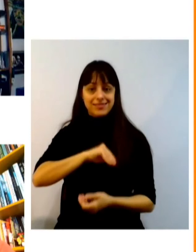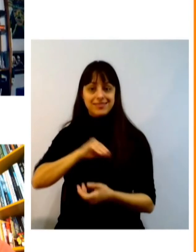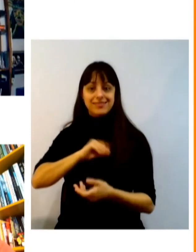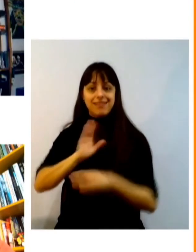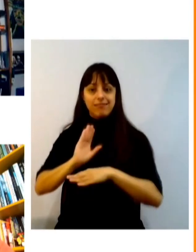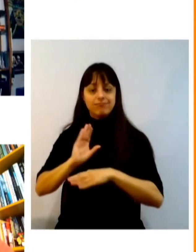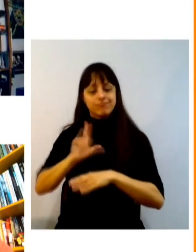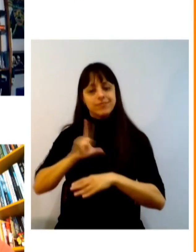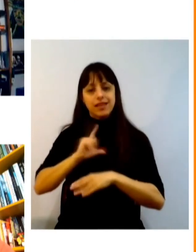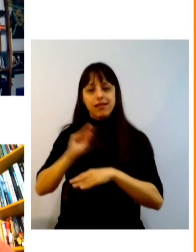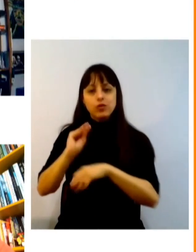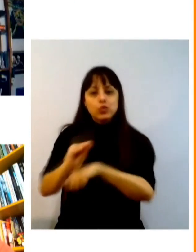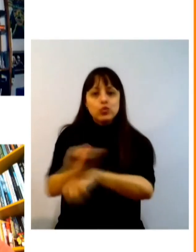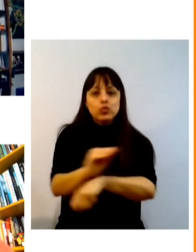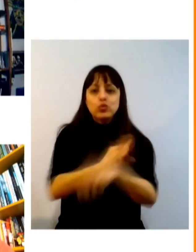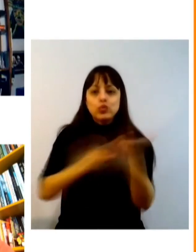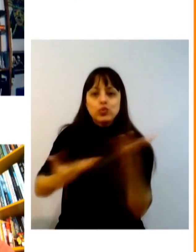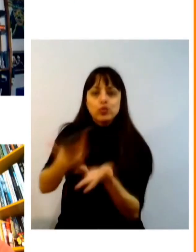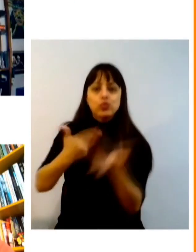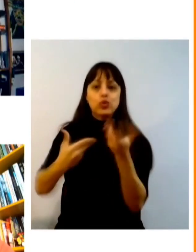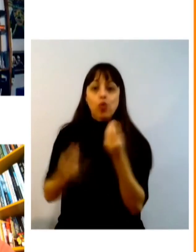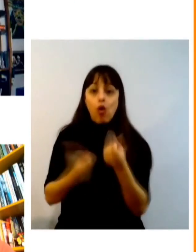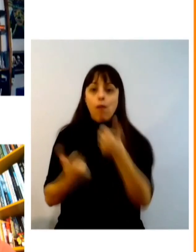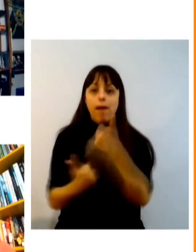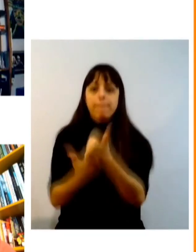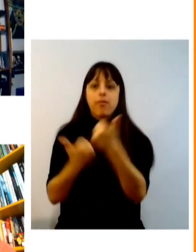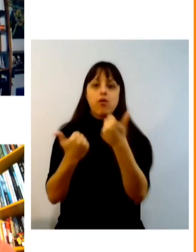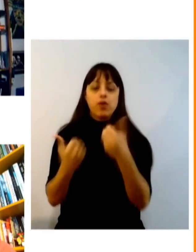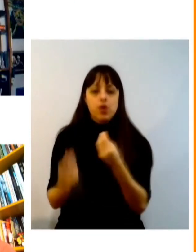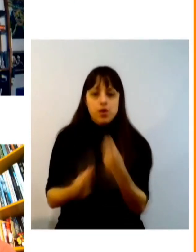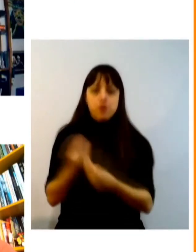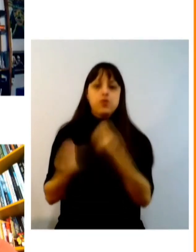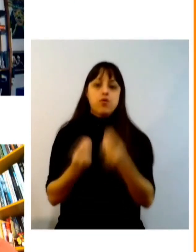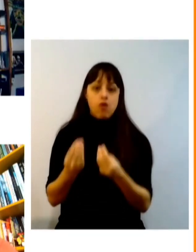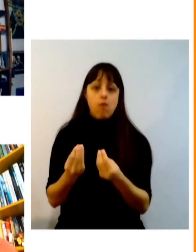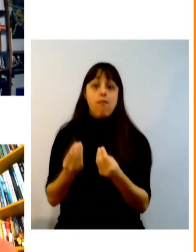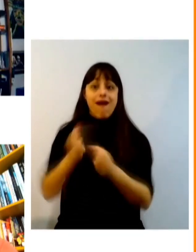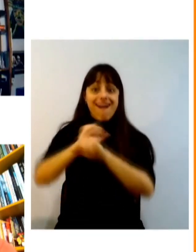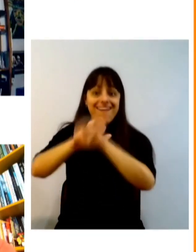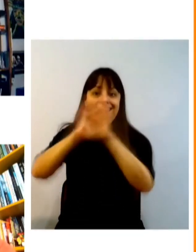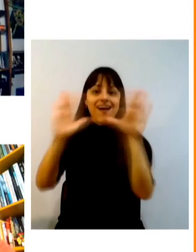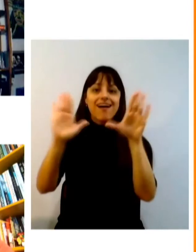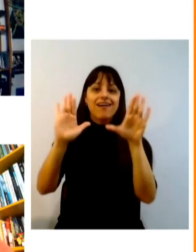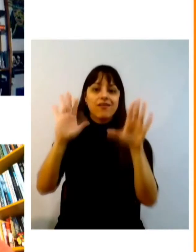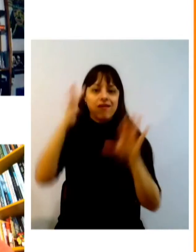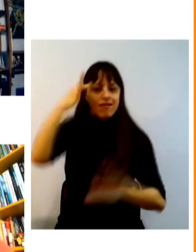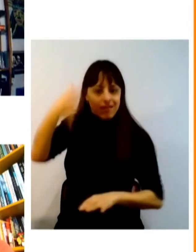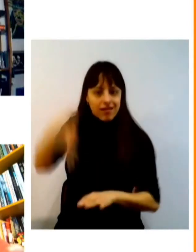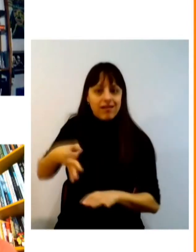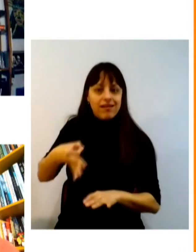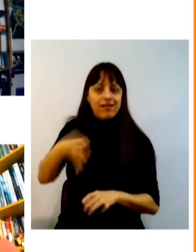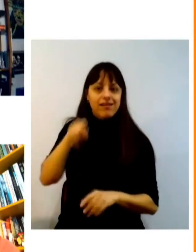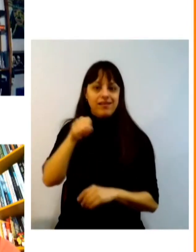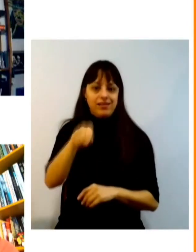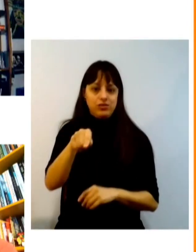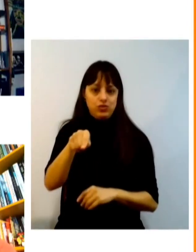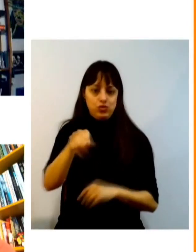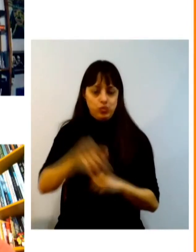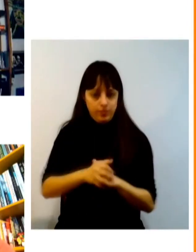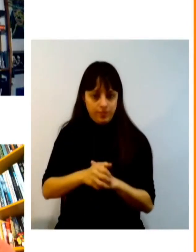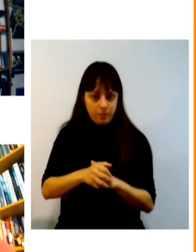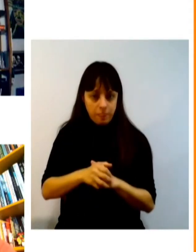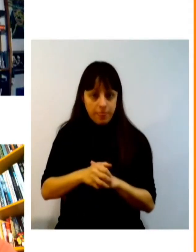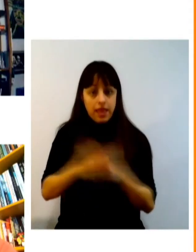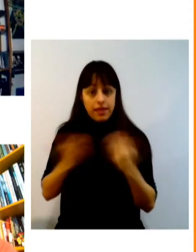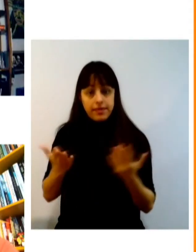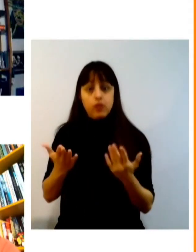somente ter catarses mas também ter estratégias orçamentos apoios e também ter pontos claros um último exemplo